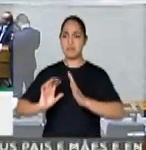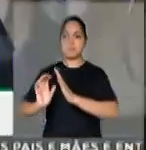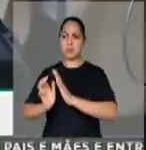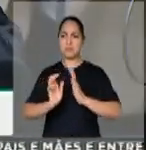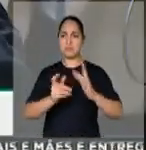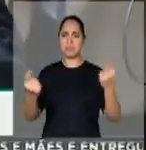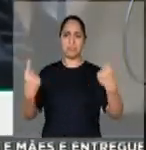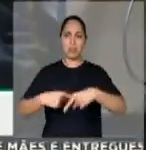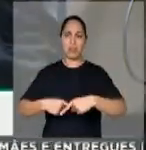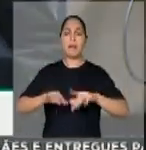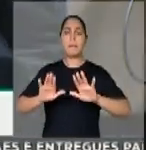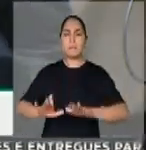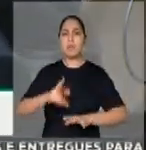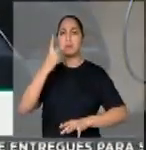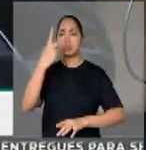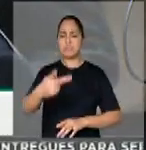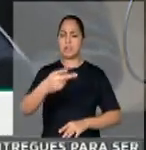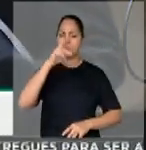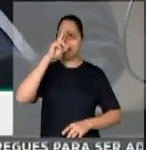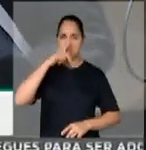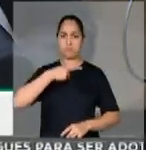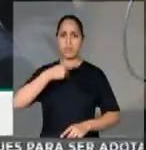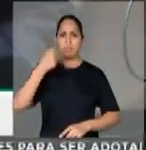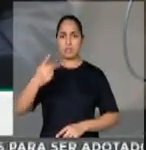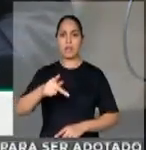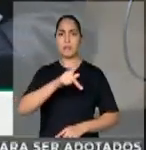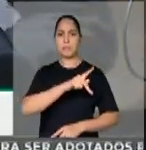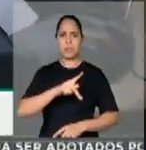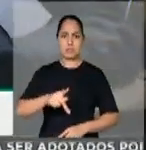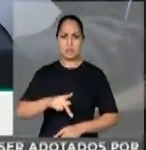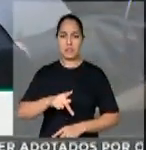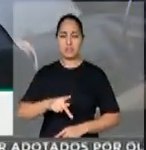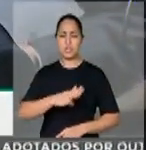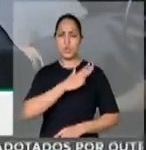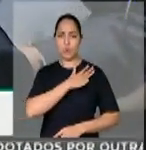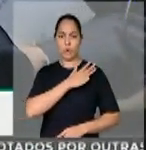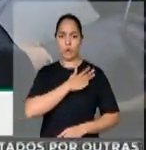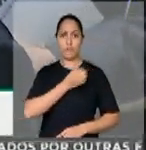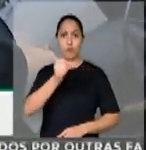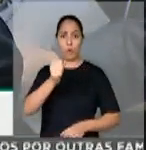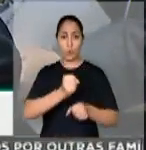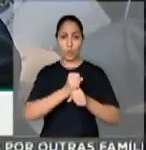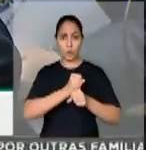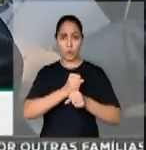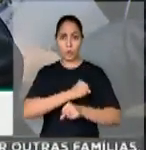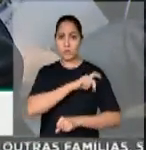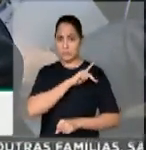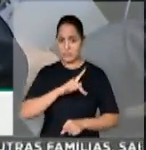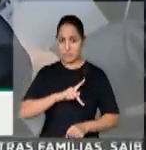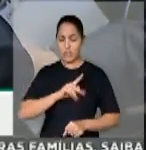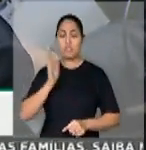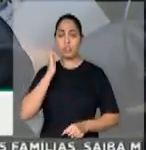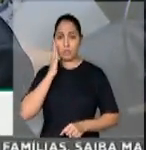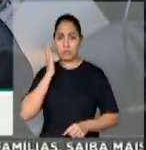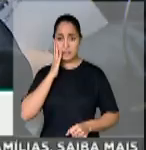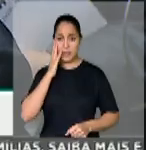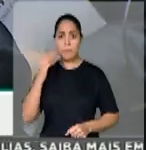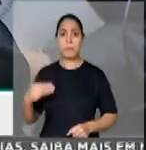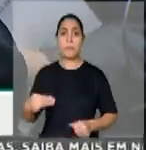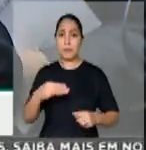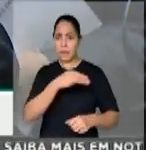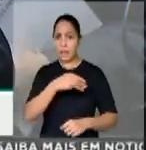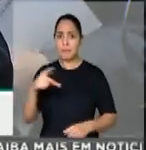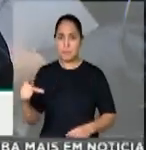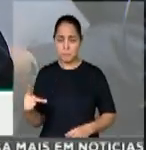eu acho que o presidente Lula é o homem que foi presidente da república há oito anos. E todos nós sabemos que houve um concluído entre o Ministério